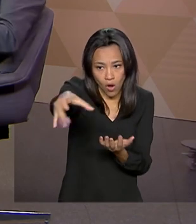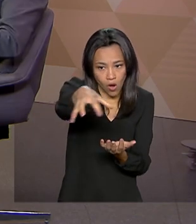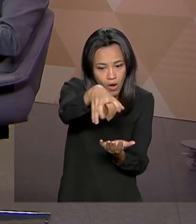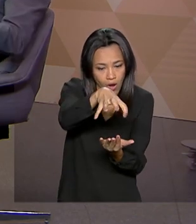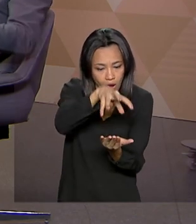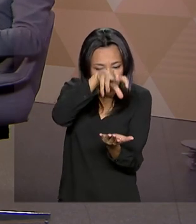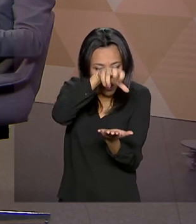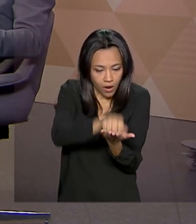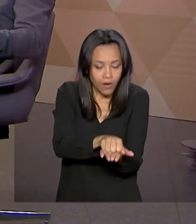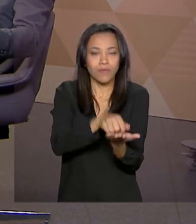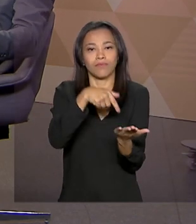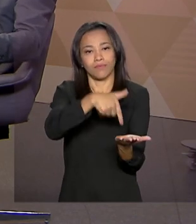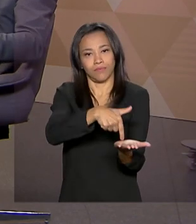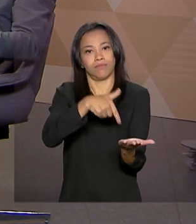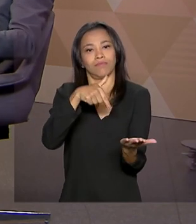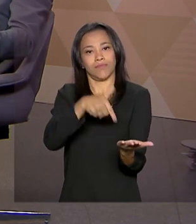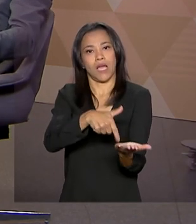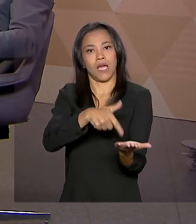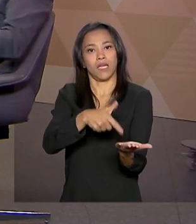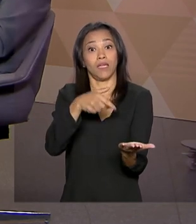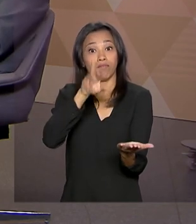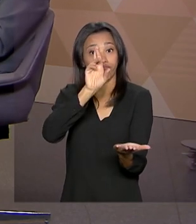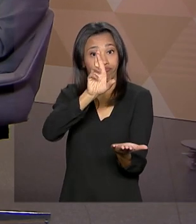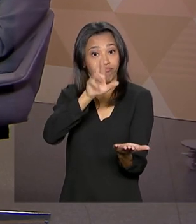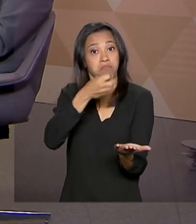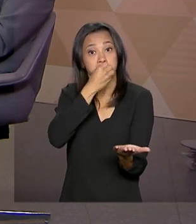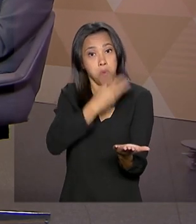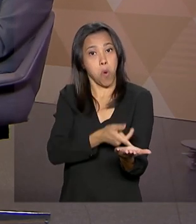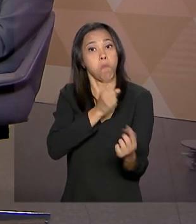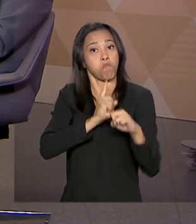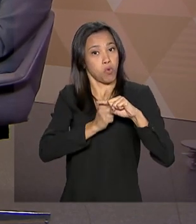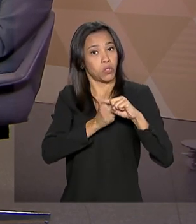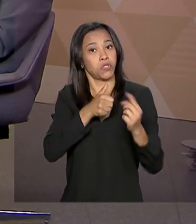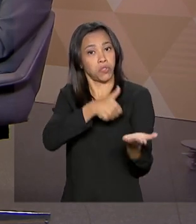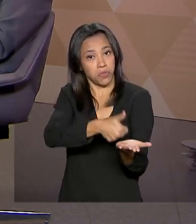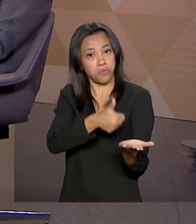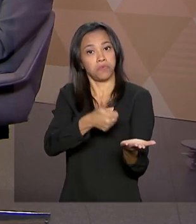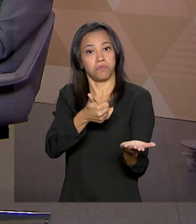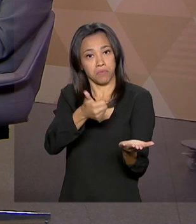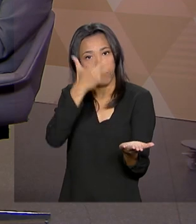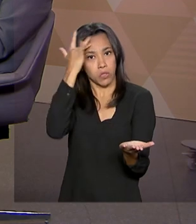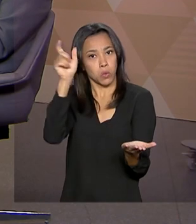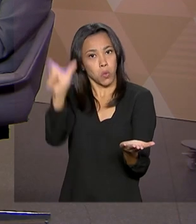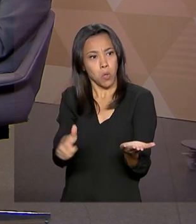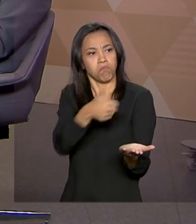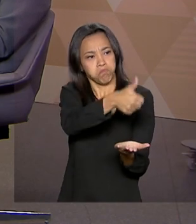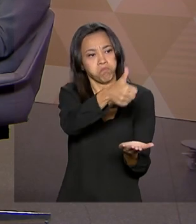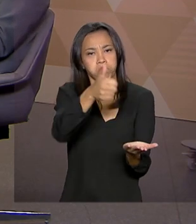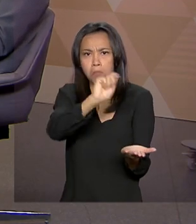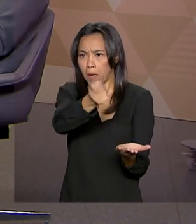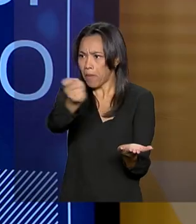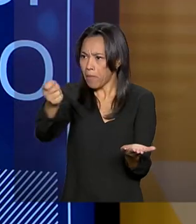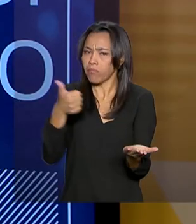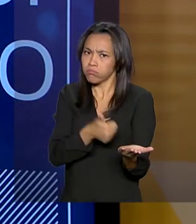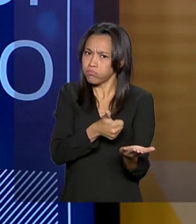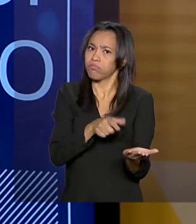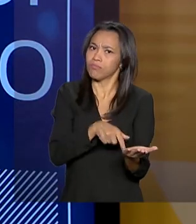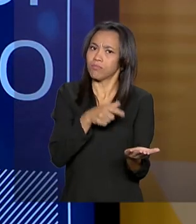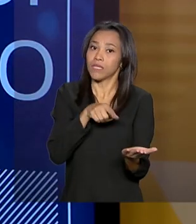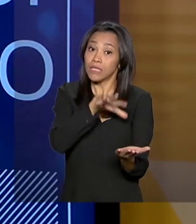positiva da sua capacidade e disposição de pagar. positivo. Exatamente. Então, entendemos que é positivo e que o consumidor,